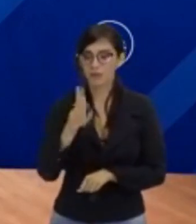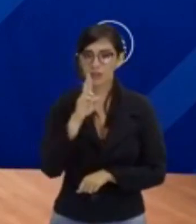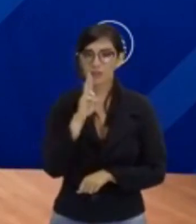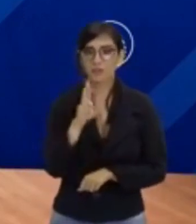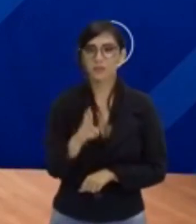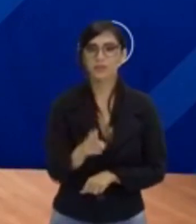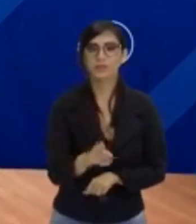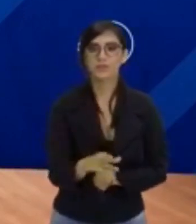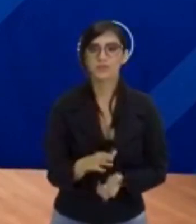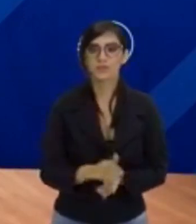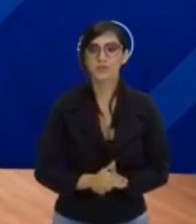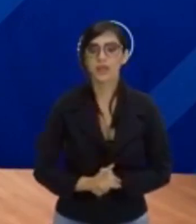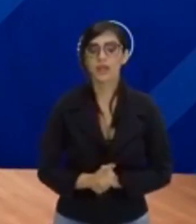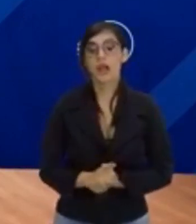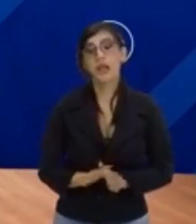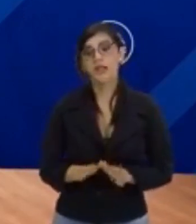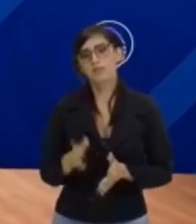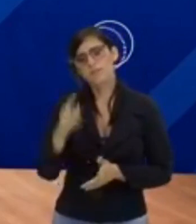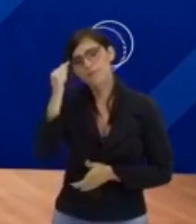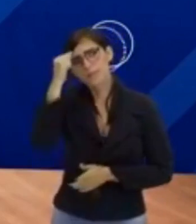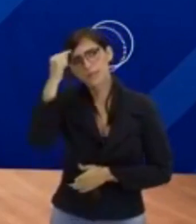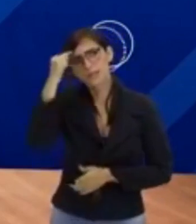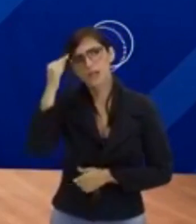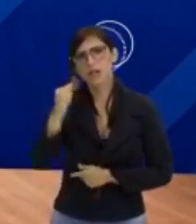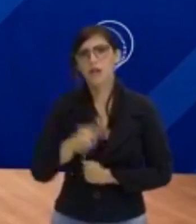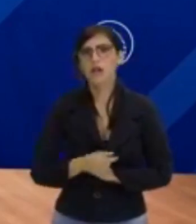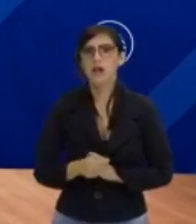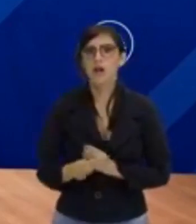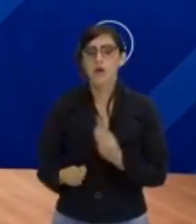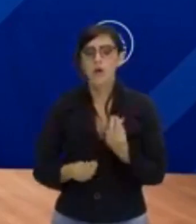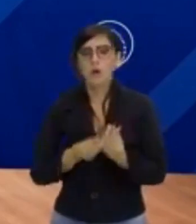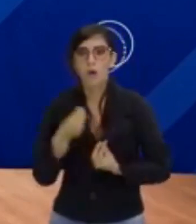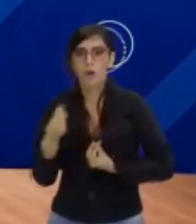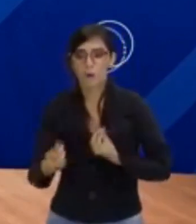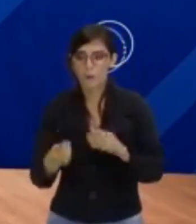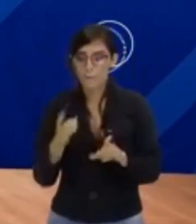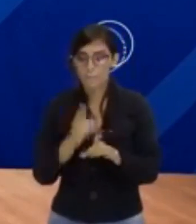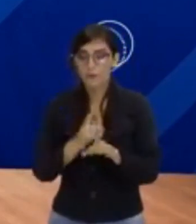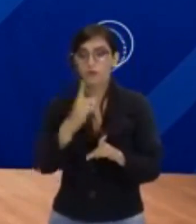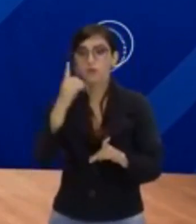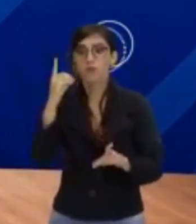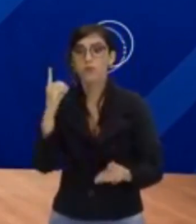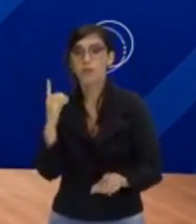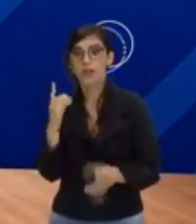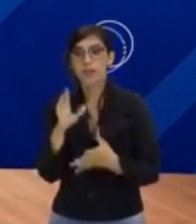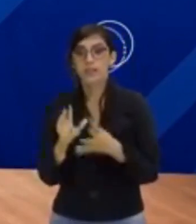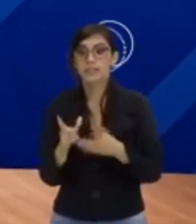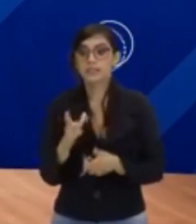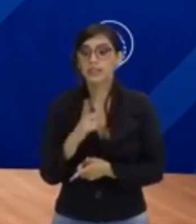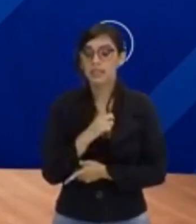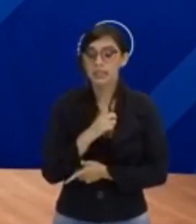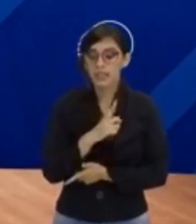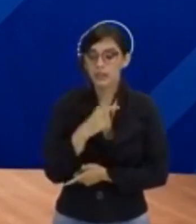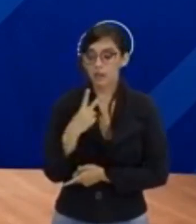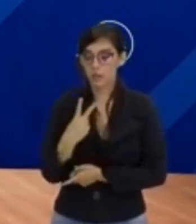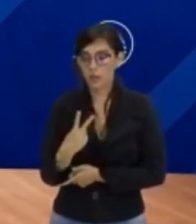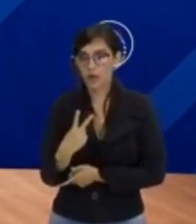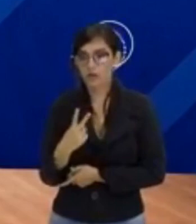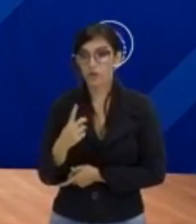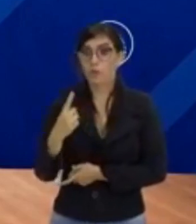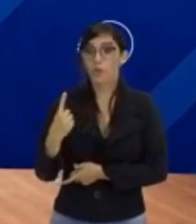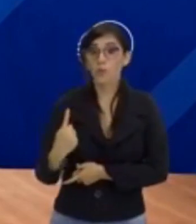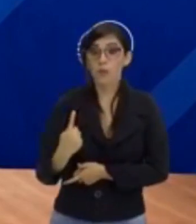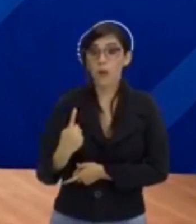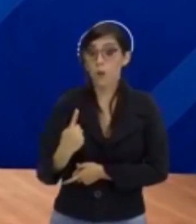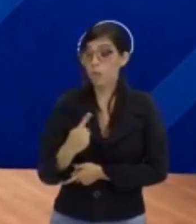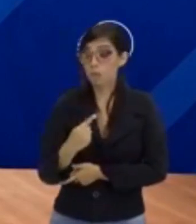professor, seria muito bacana se tivesse como descobrir se uma equação tem duas raízes, se ela tem uma ou se ela